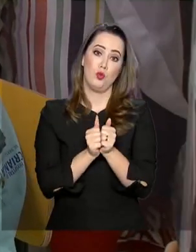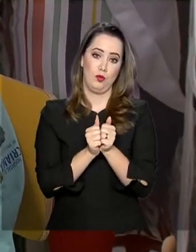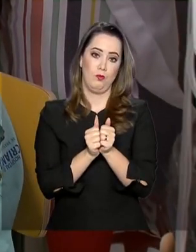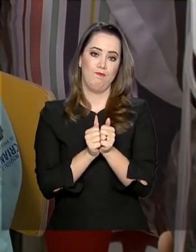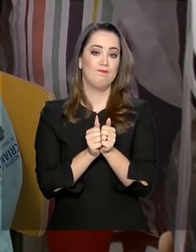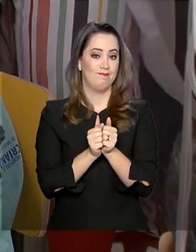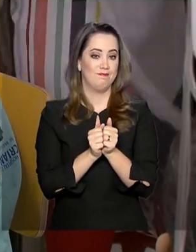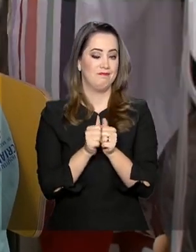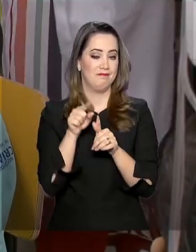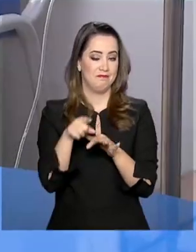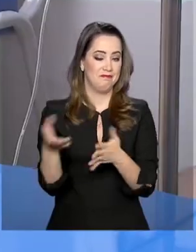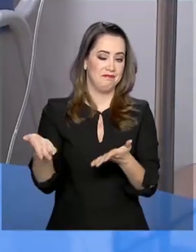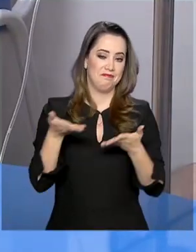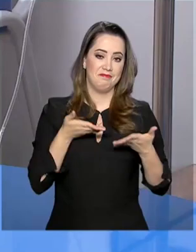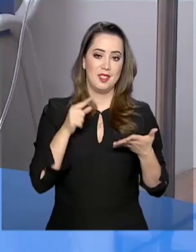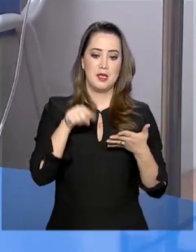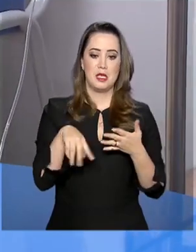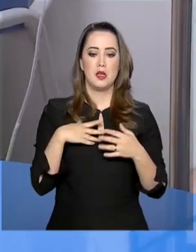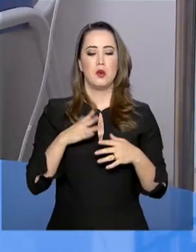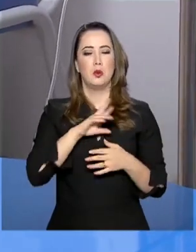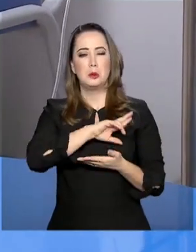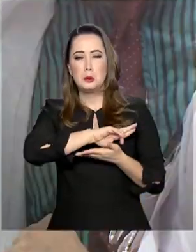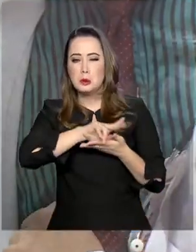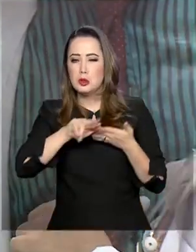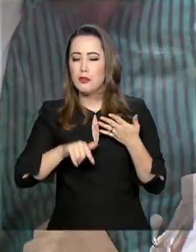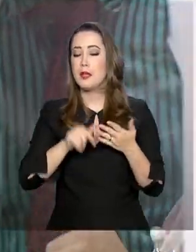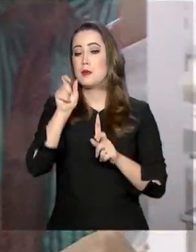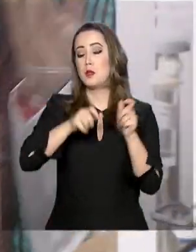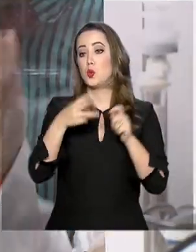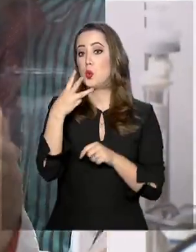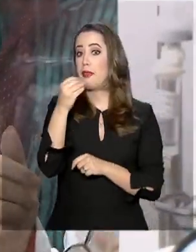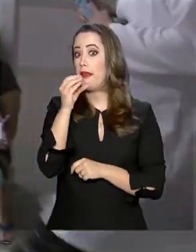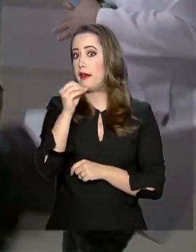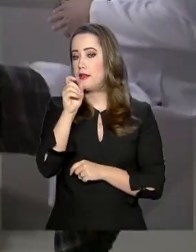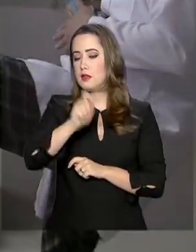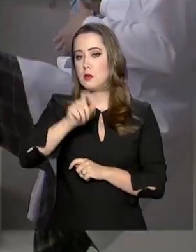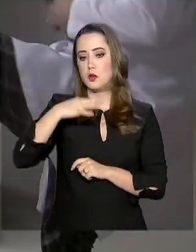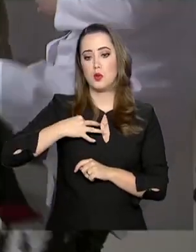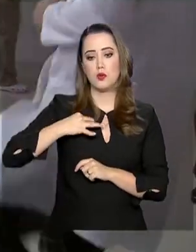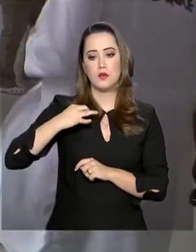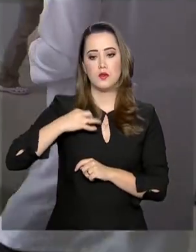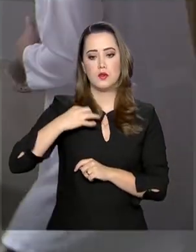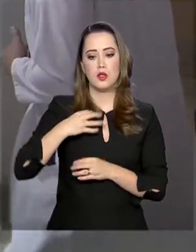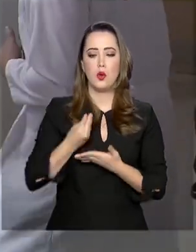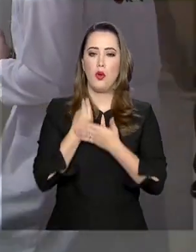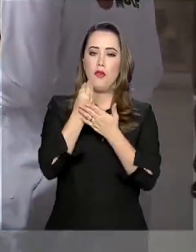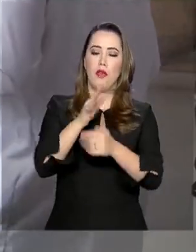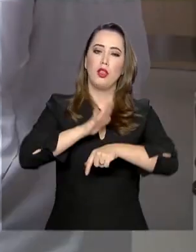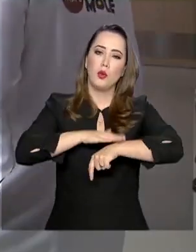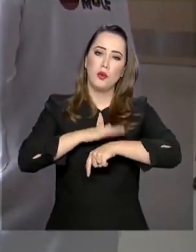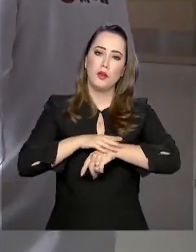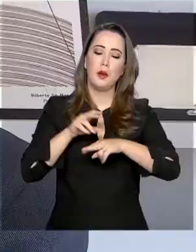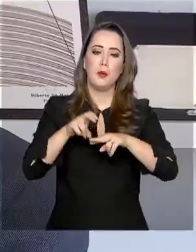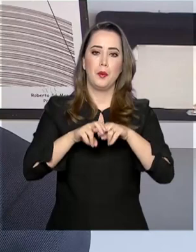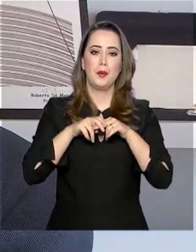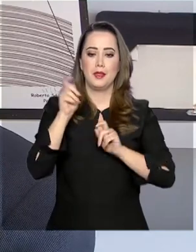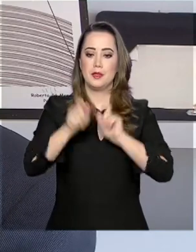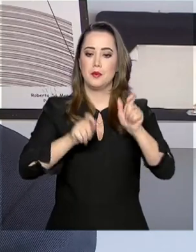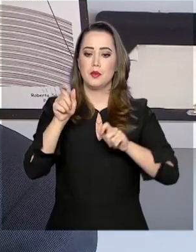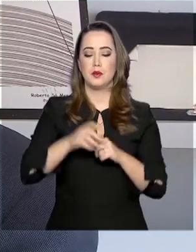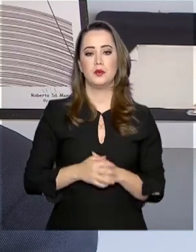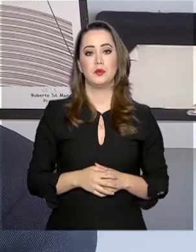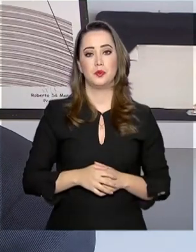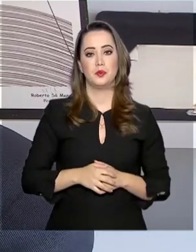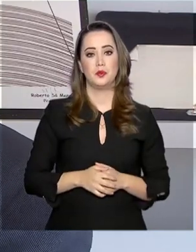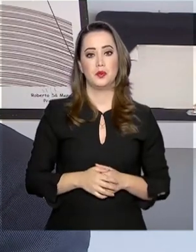E parte desse acolhimento vem dos cerca de 300 voluntários que doam seu tempo em favor do próximo. A presença